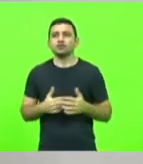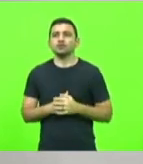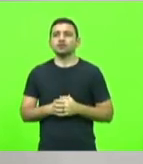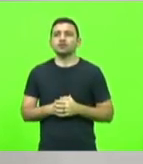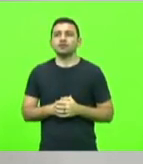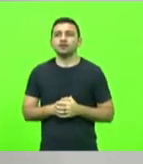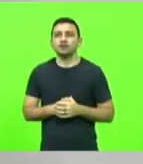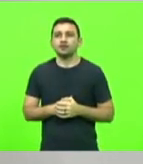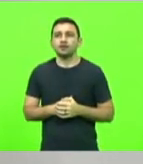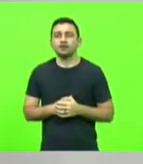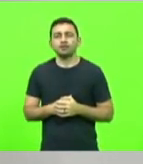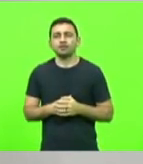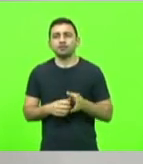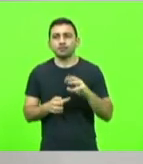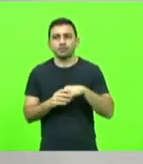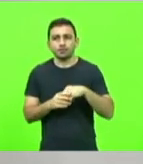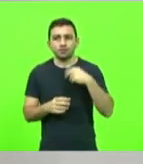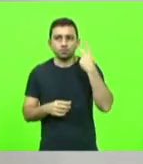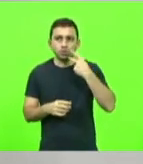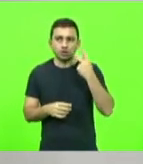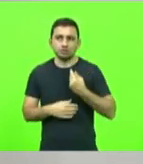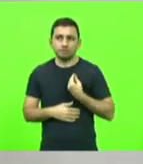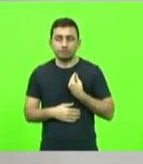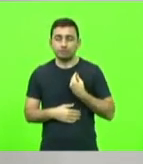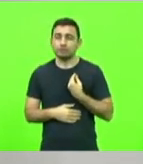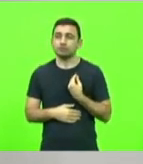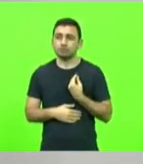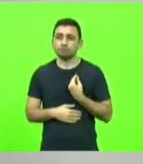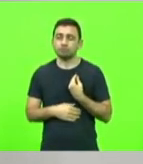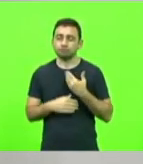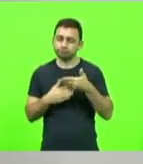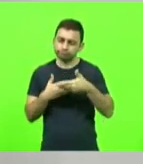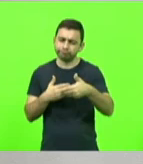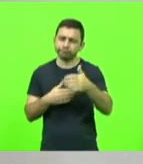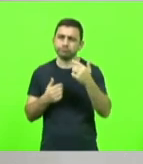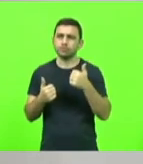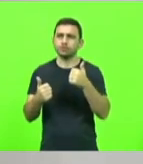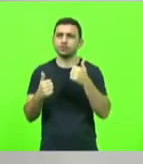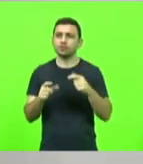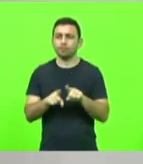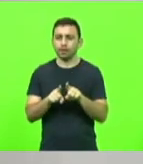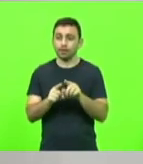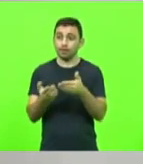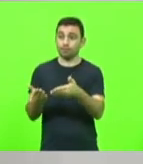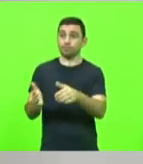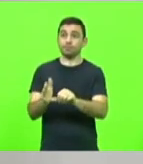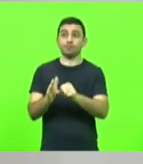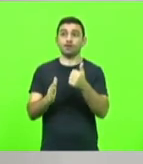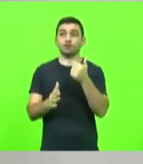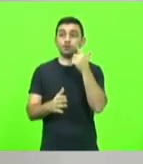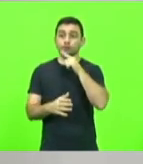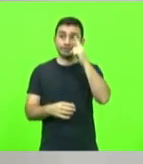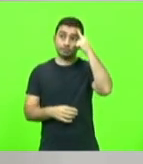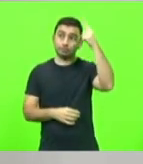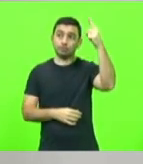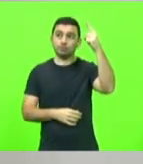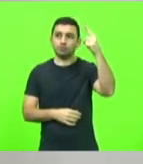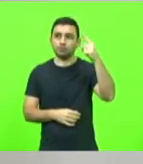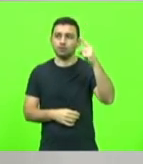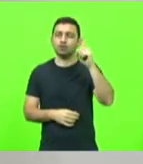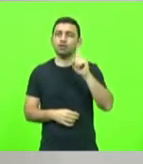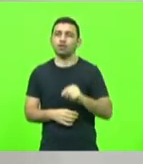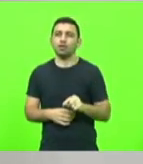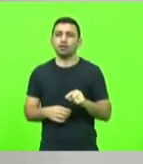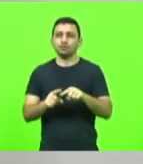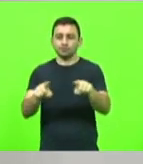dentro da política, dentro da vida, enfim, e pelo pioneirismo também de ter tido essa ideia de colocar essa